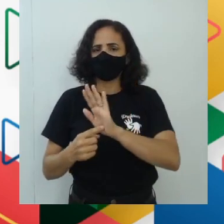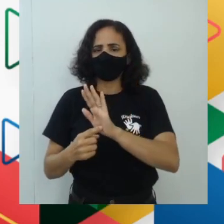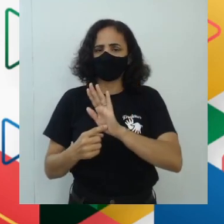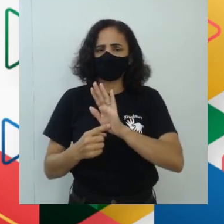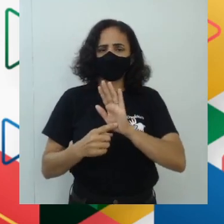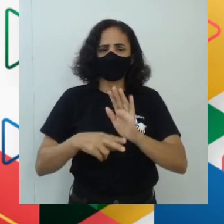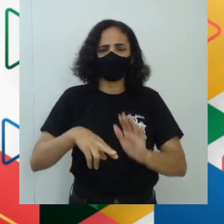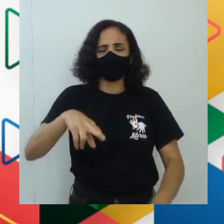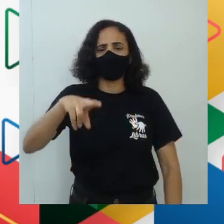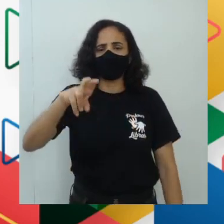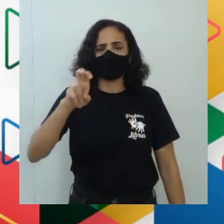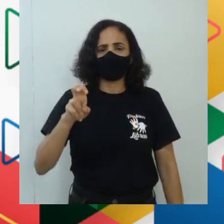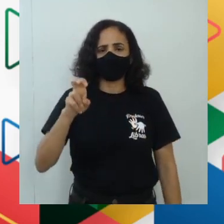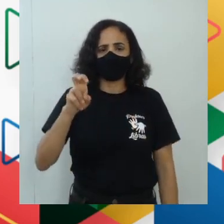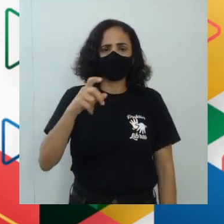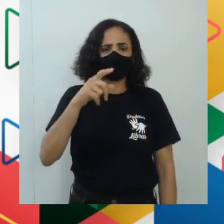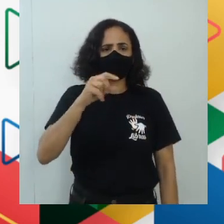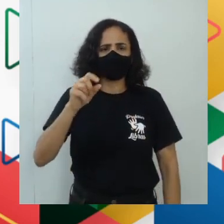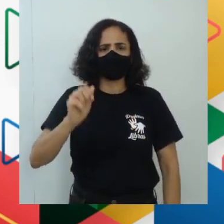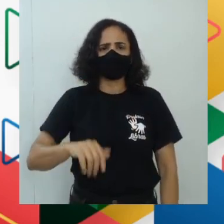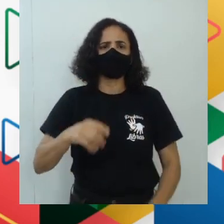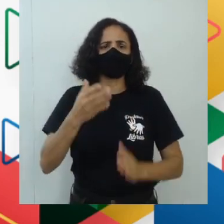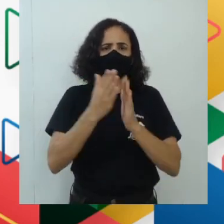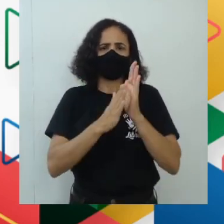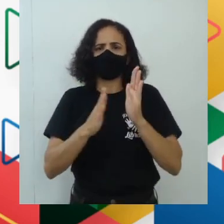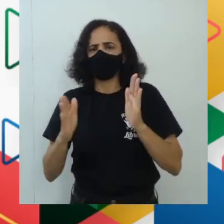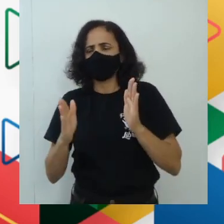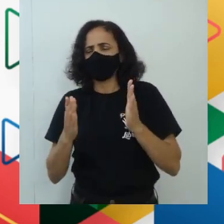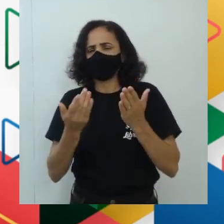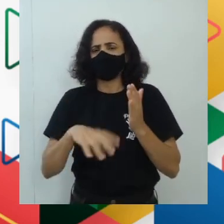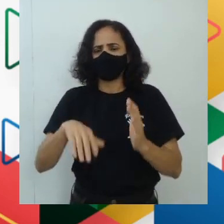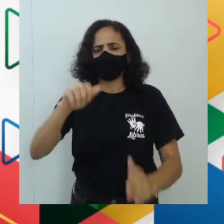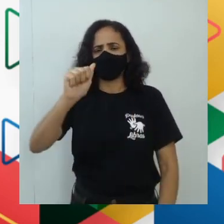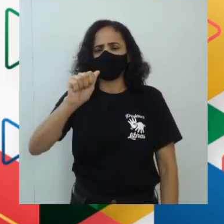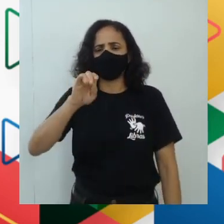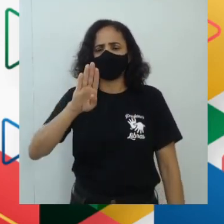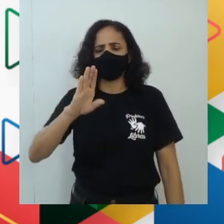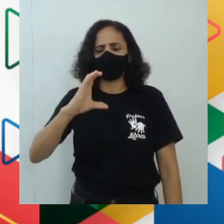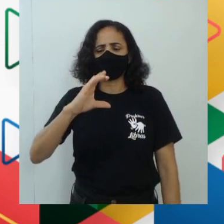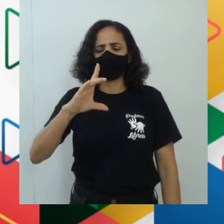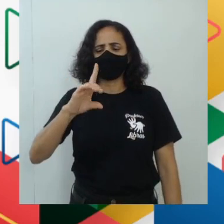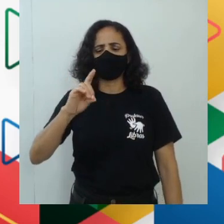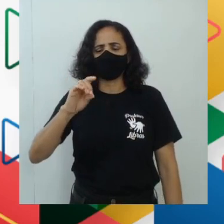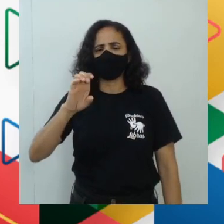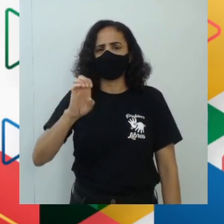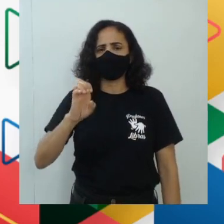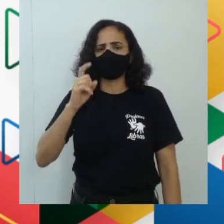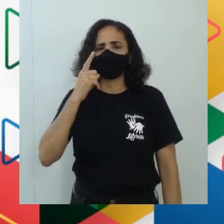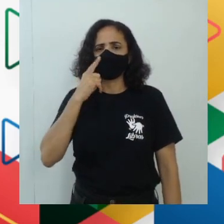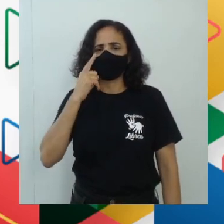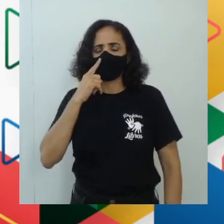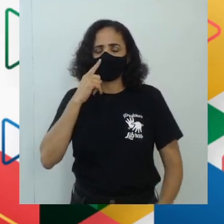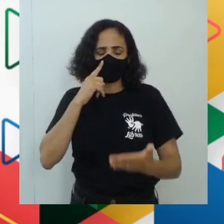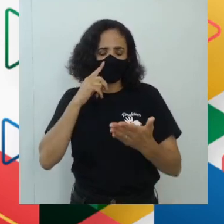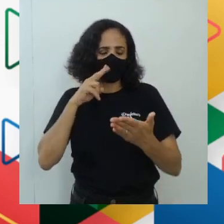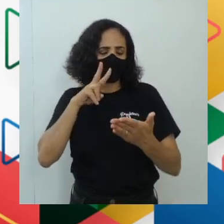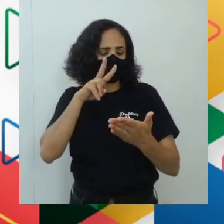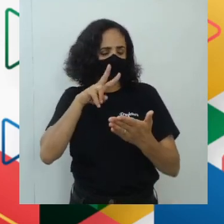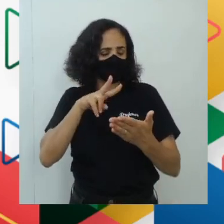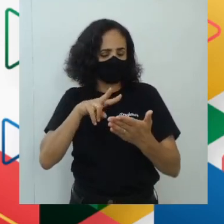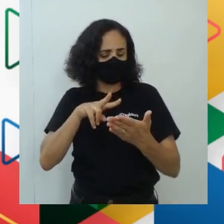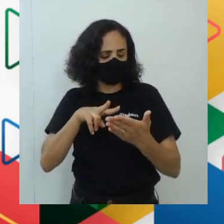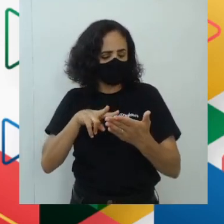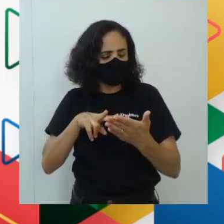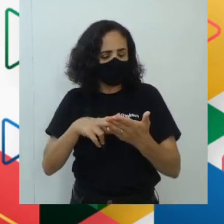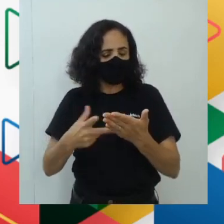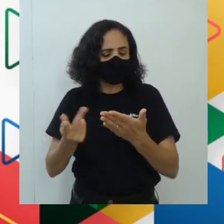cinco alternativas para essa questão. Veja que ele quer que você olhe para a figura, que você entenda a